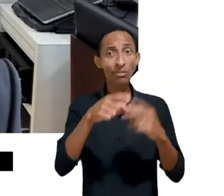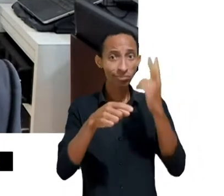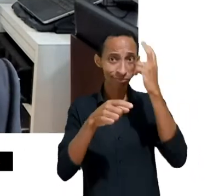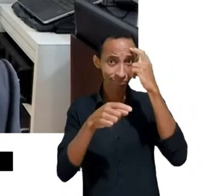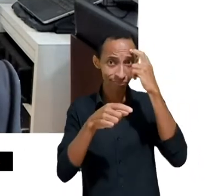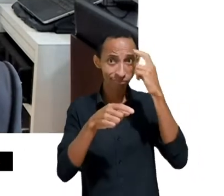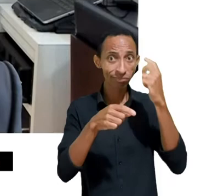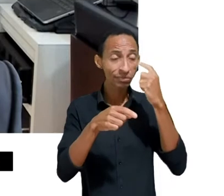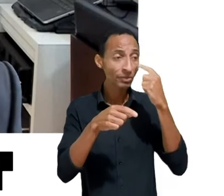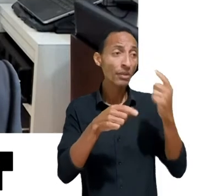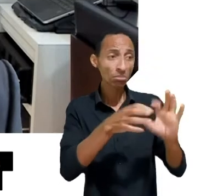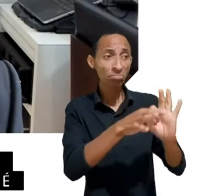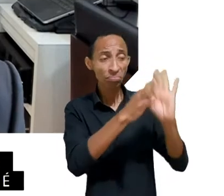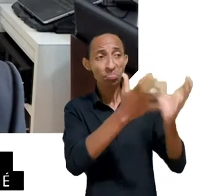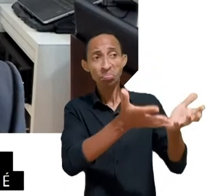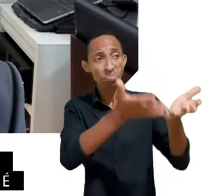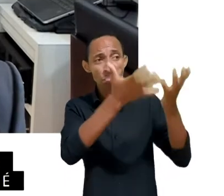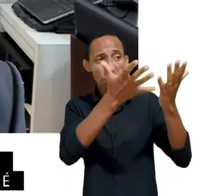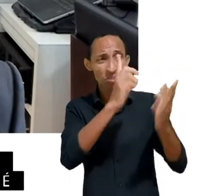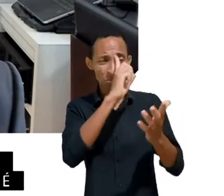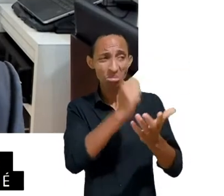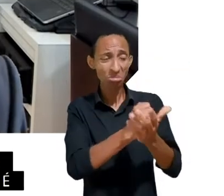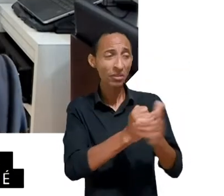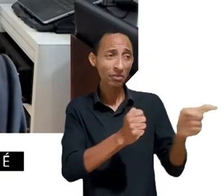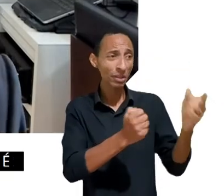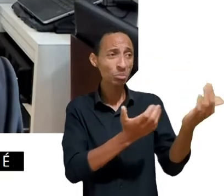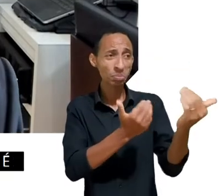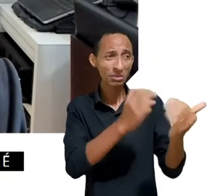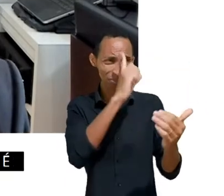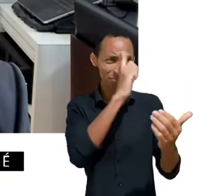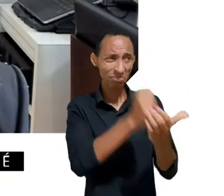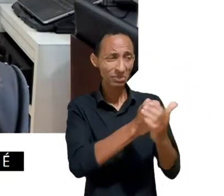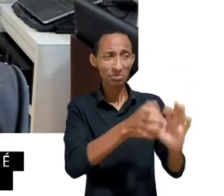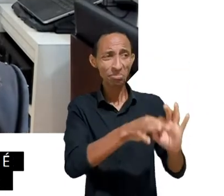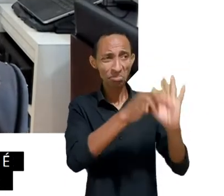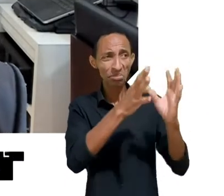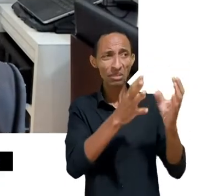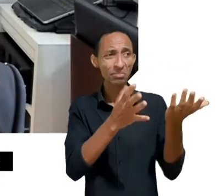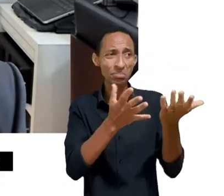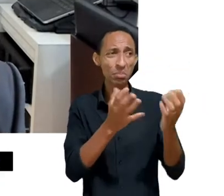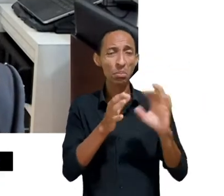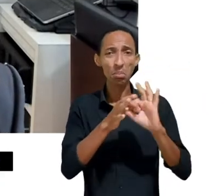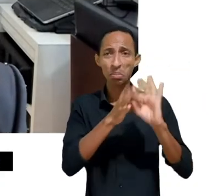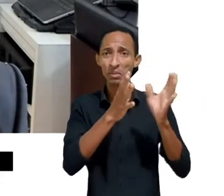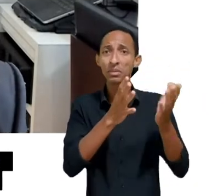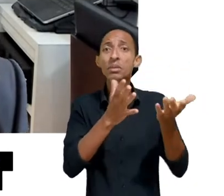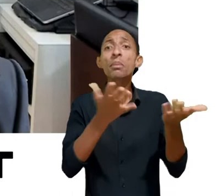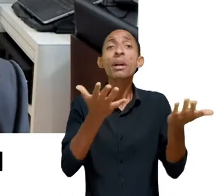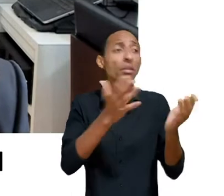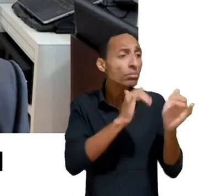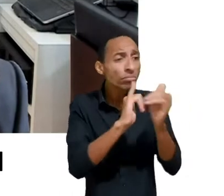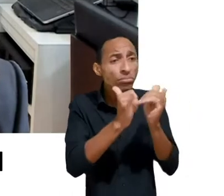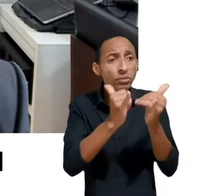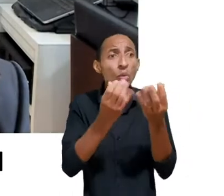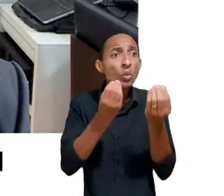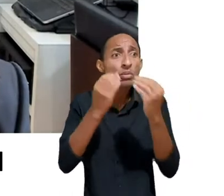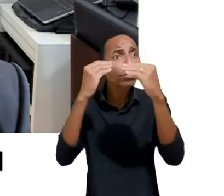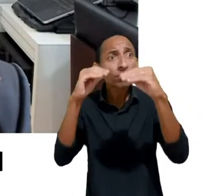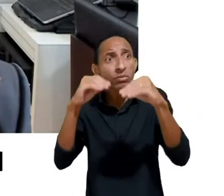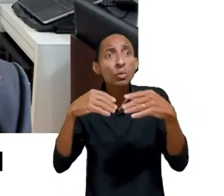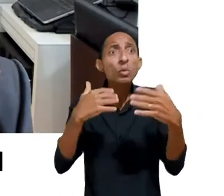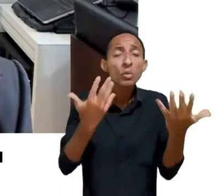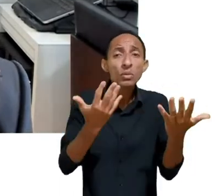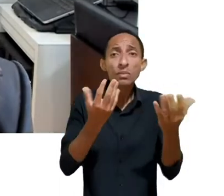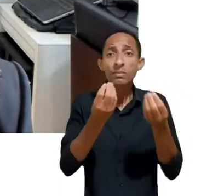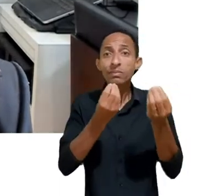para esses jovens já poderem ter consentimento, mas com quais dados, em quais condições, já que a gente sabe que eles estão numa